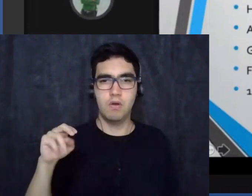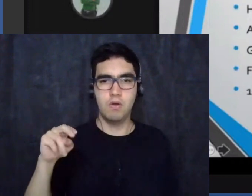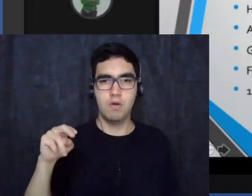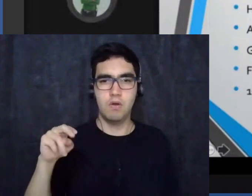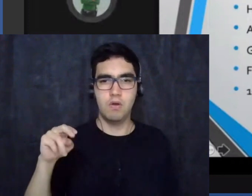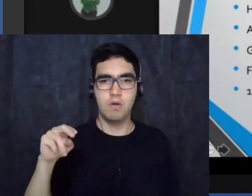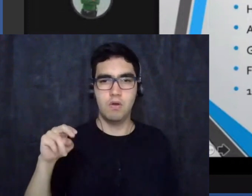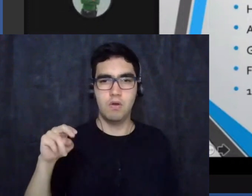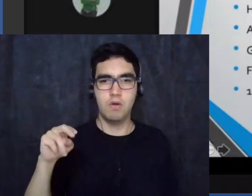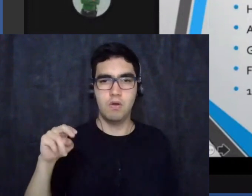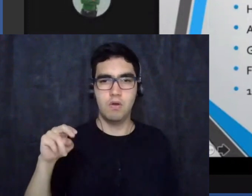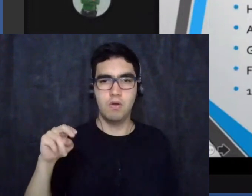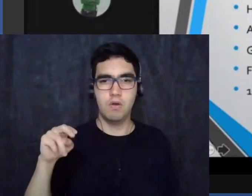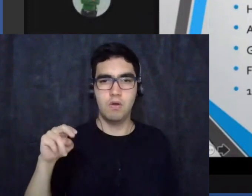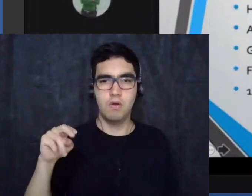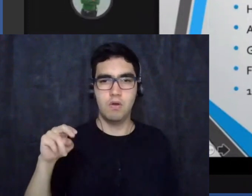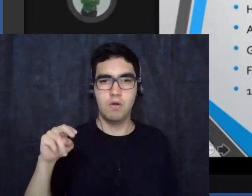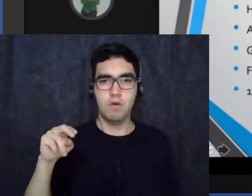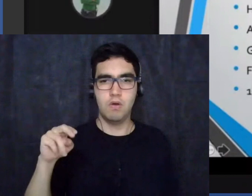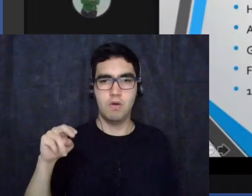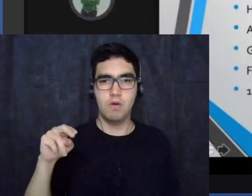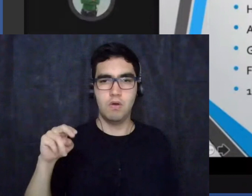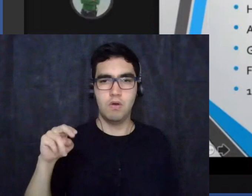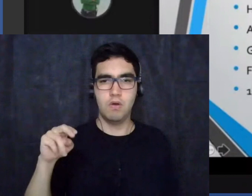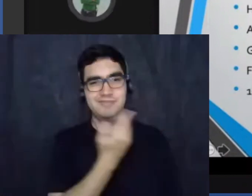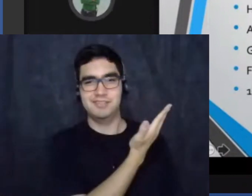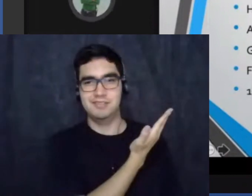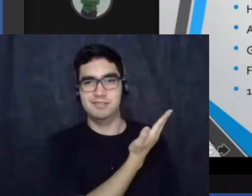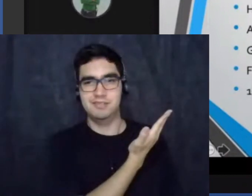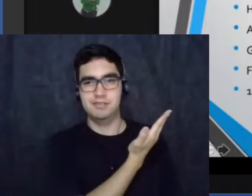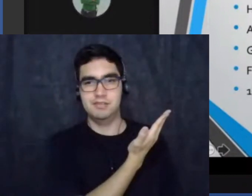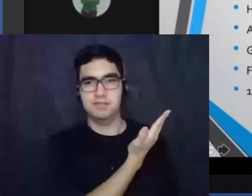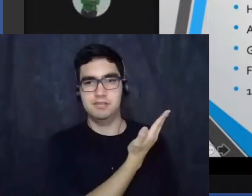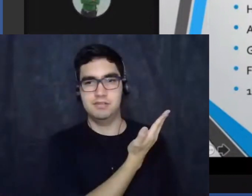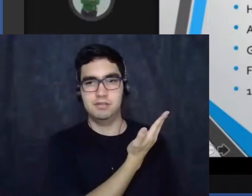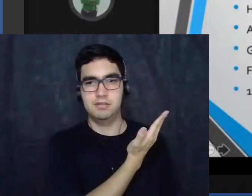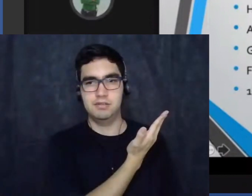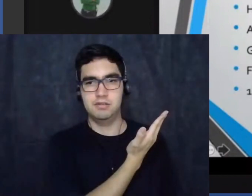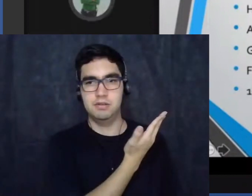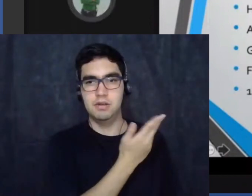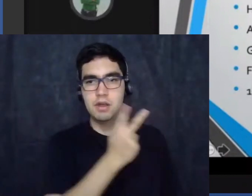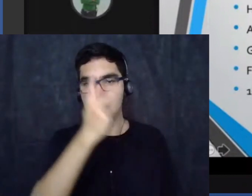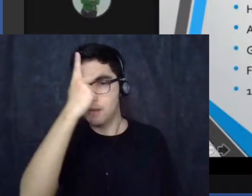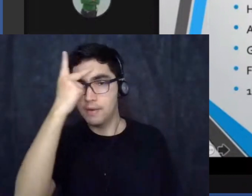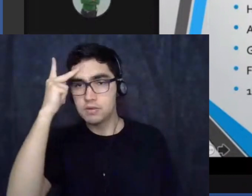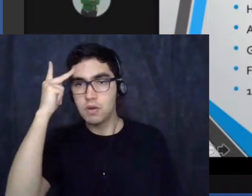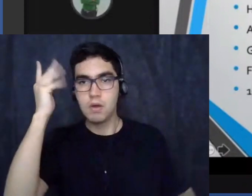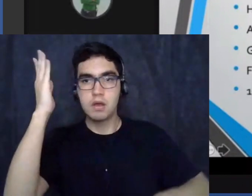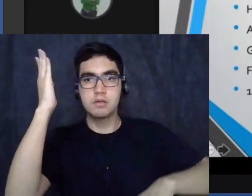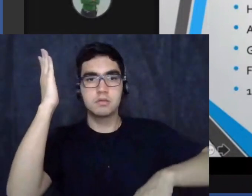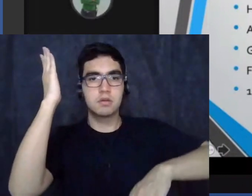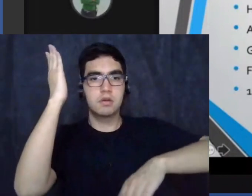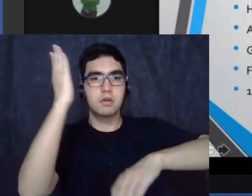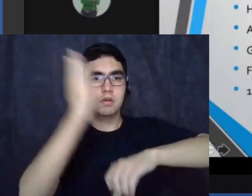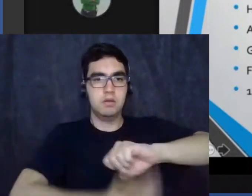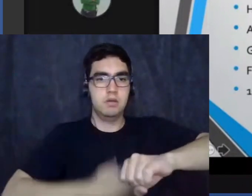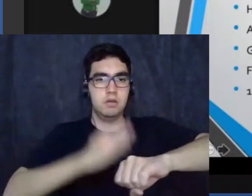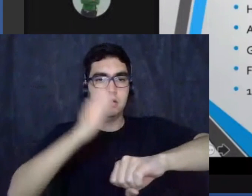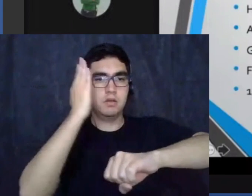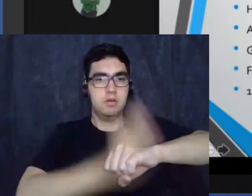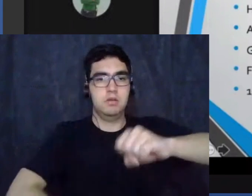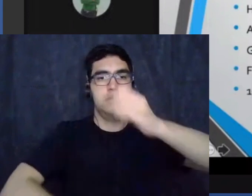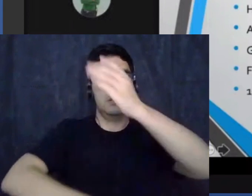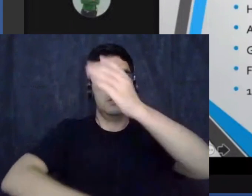são pessoas que foram amputadas com uma forma de castigo.